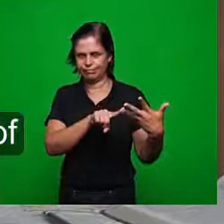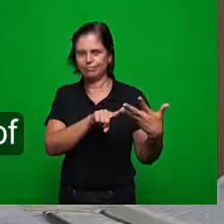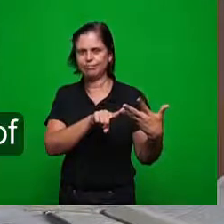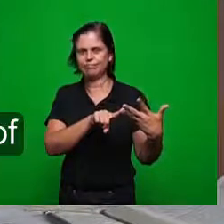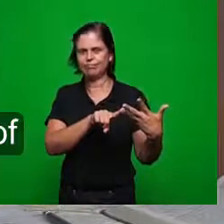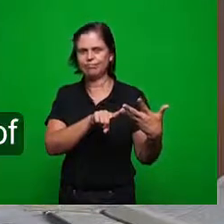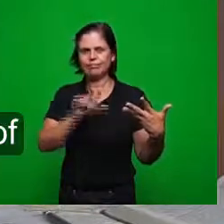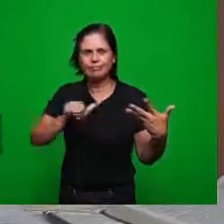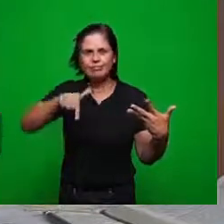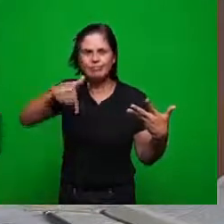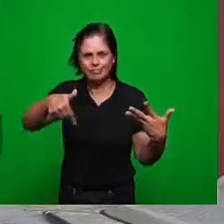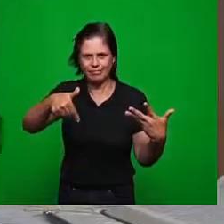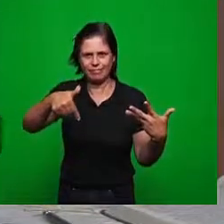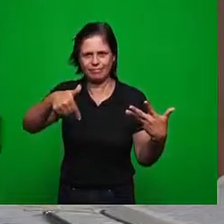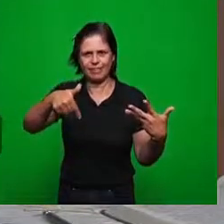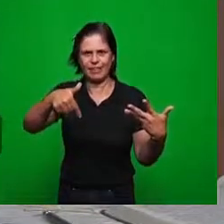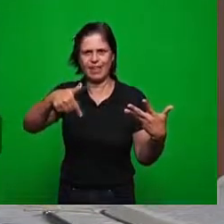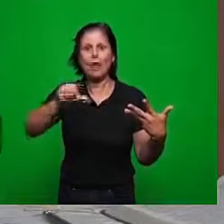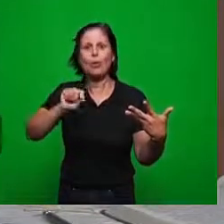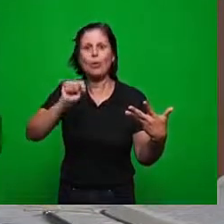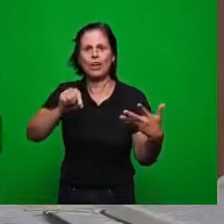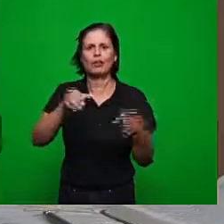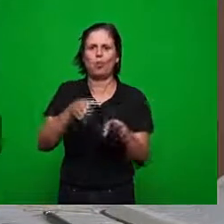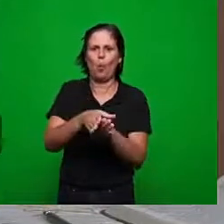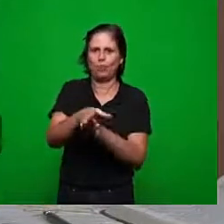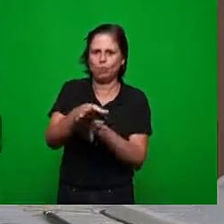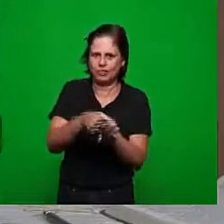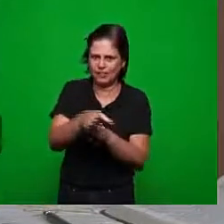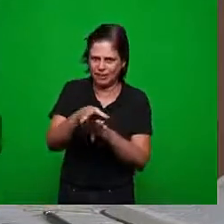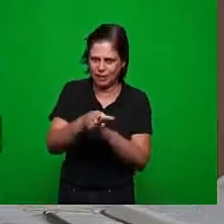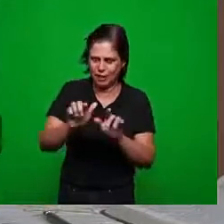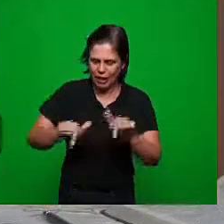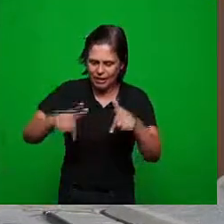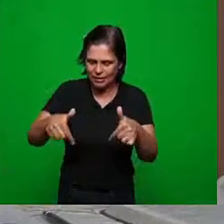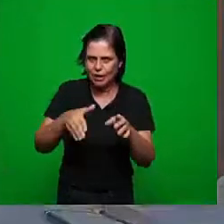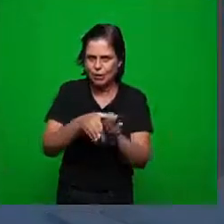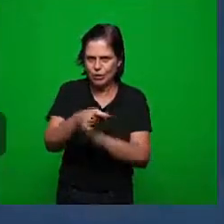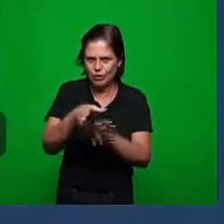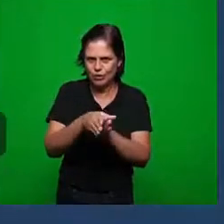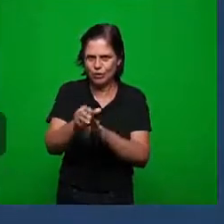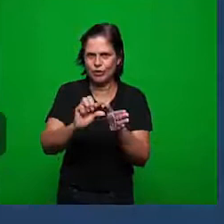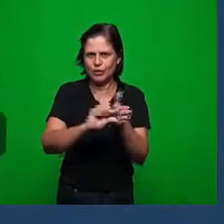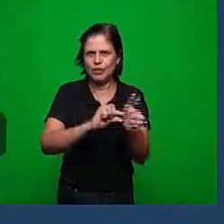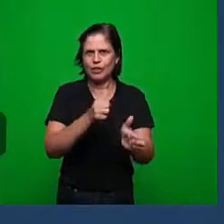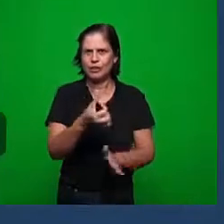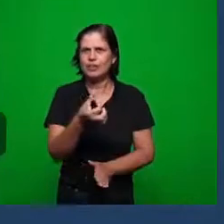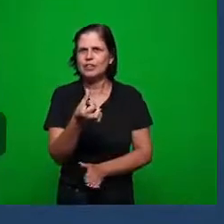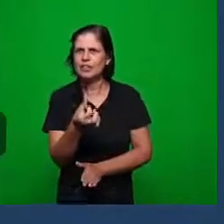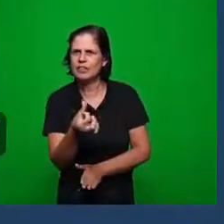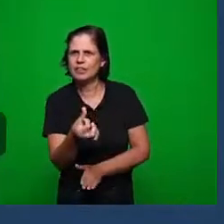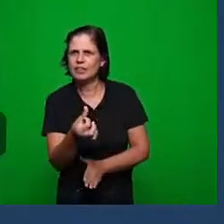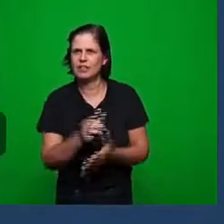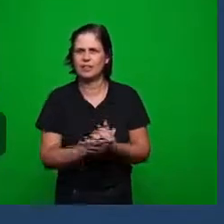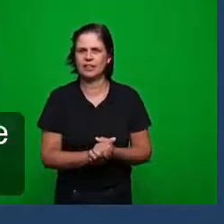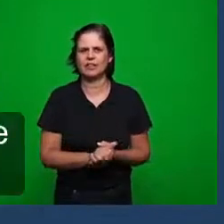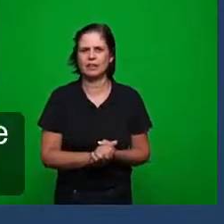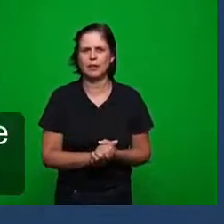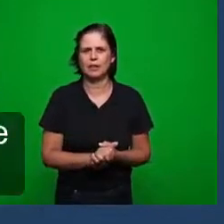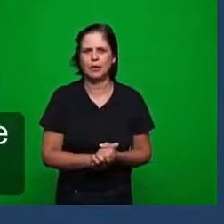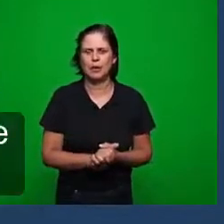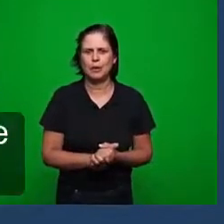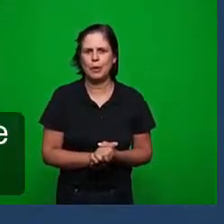operação que é o espírito de conselho então está aqui no capítulo 2 verso 16 quando a operação do espírito do senhor